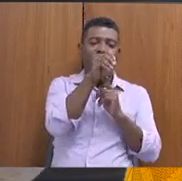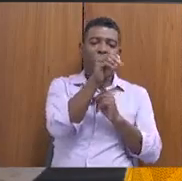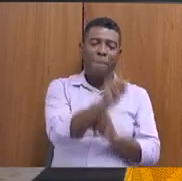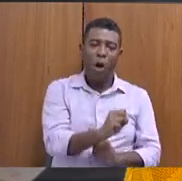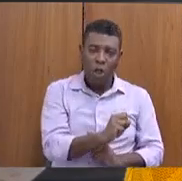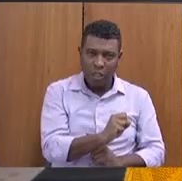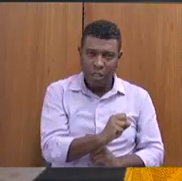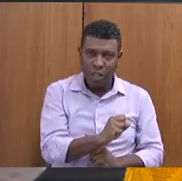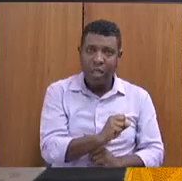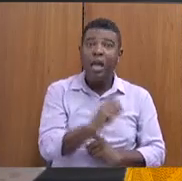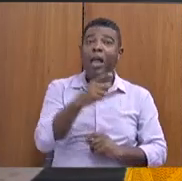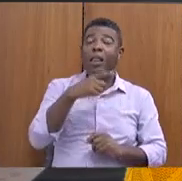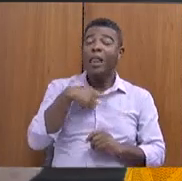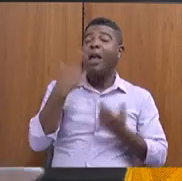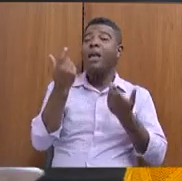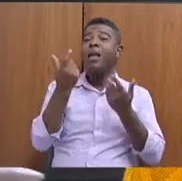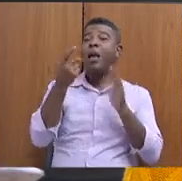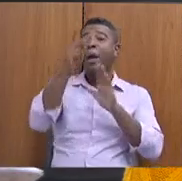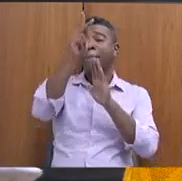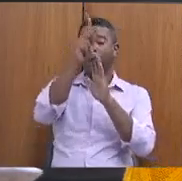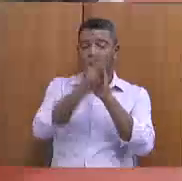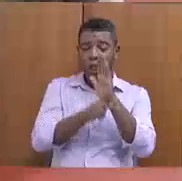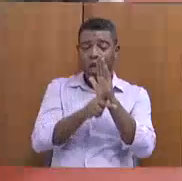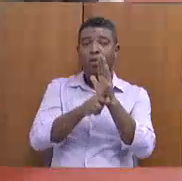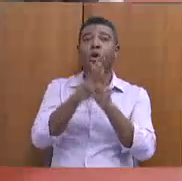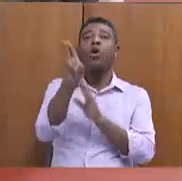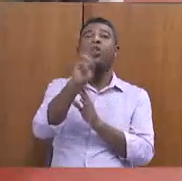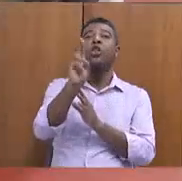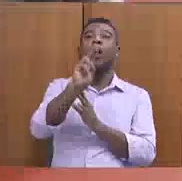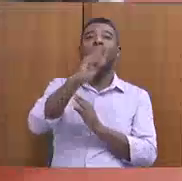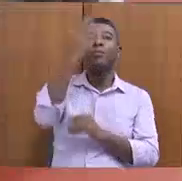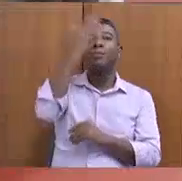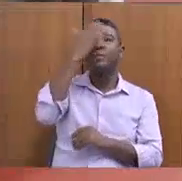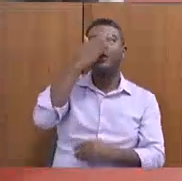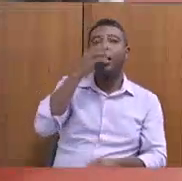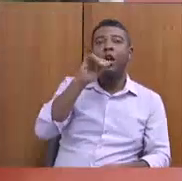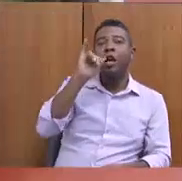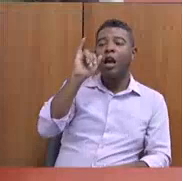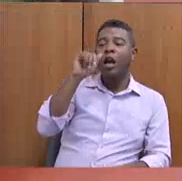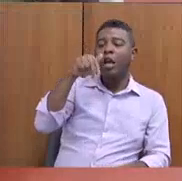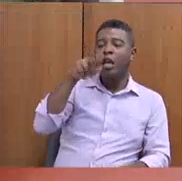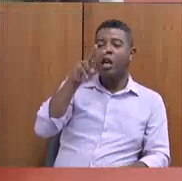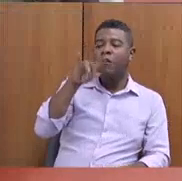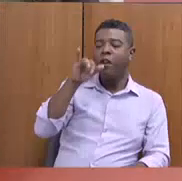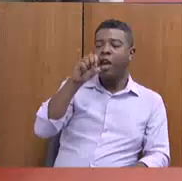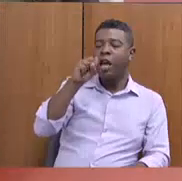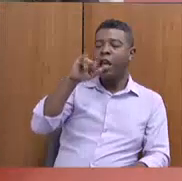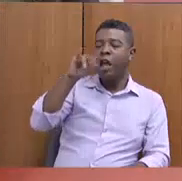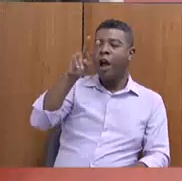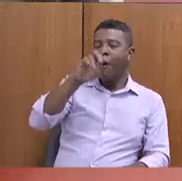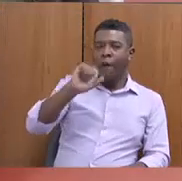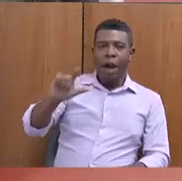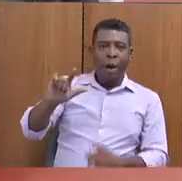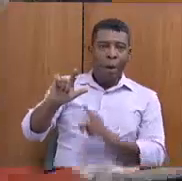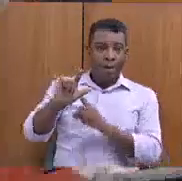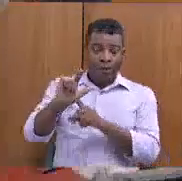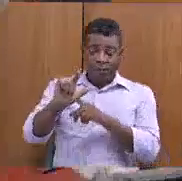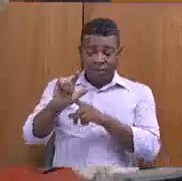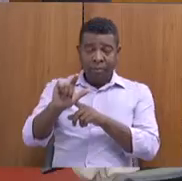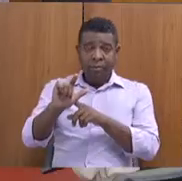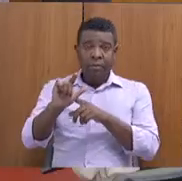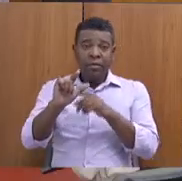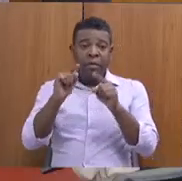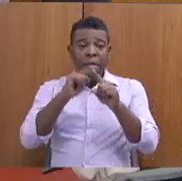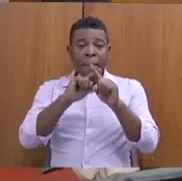Invisíveis, que ele fala que o maior problema da política para a população em situação de rua é a invisibilidade dessa